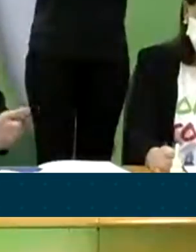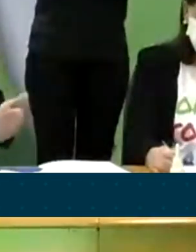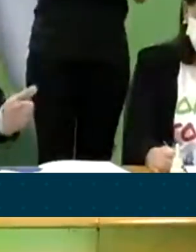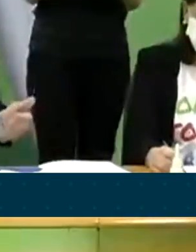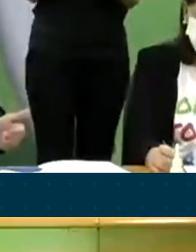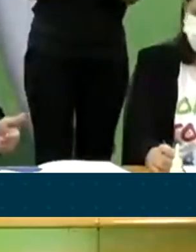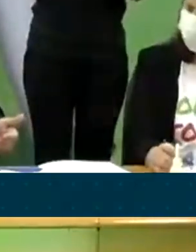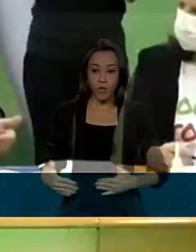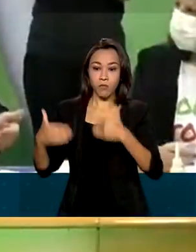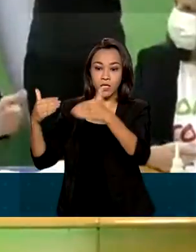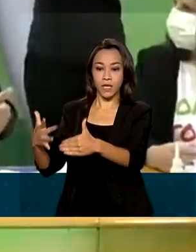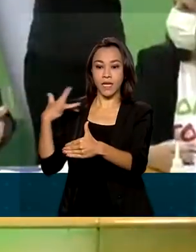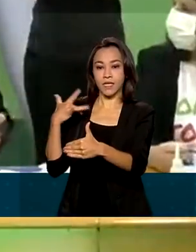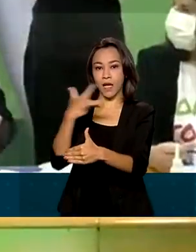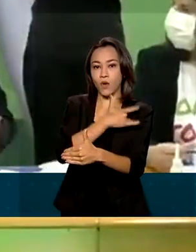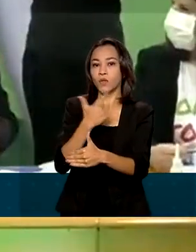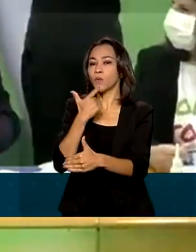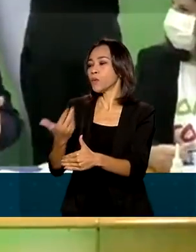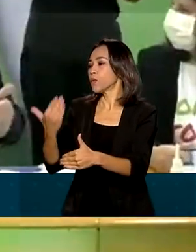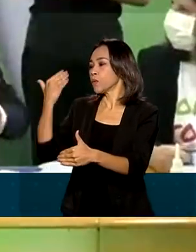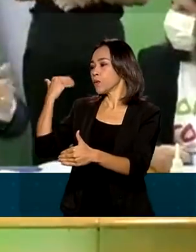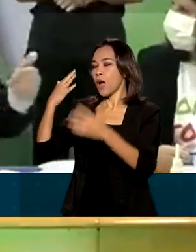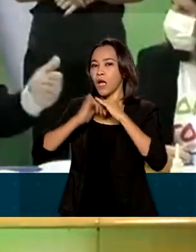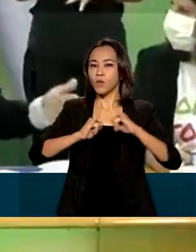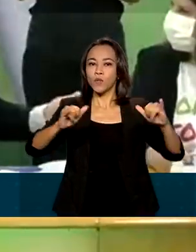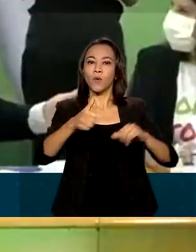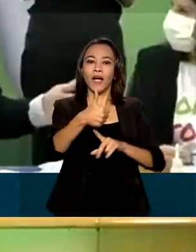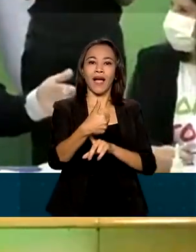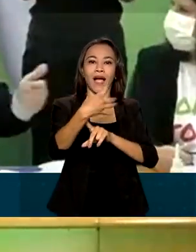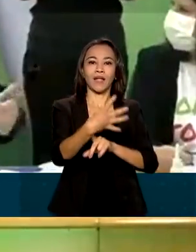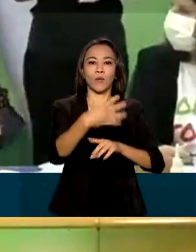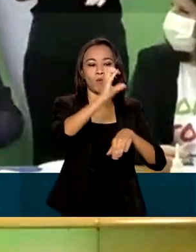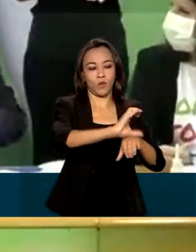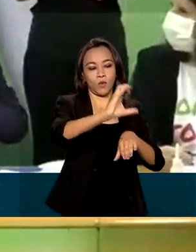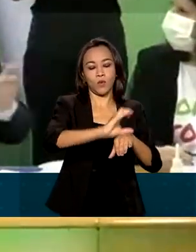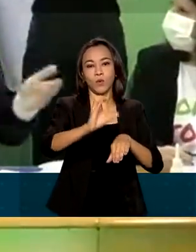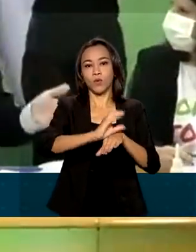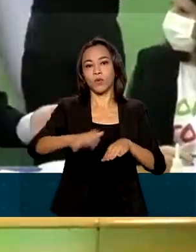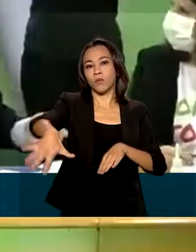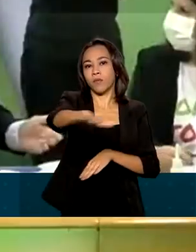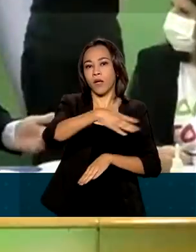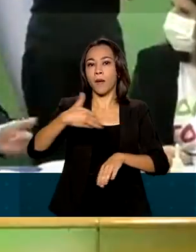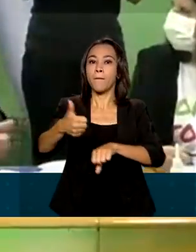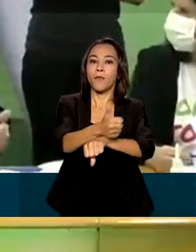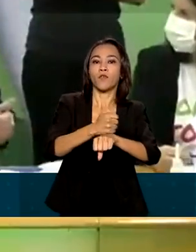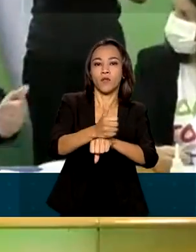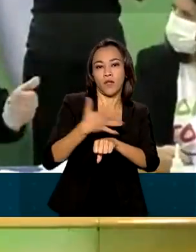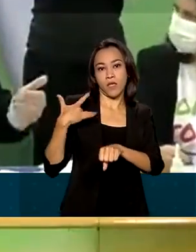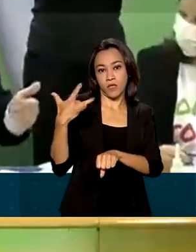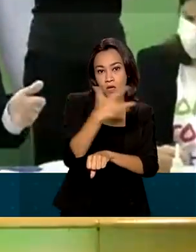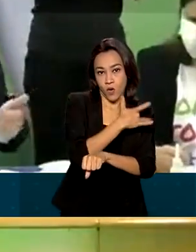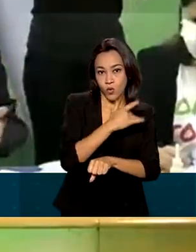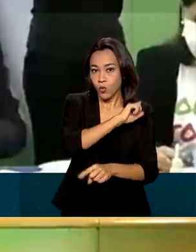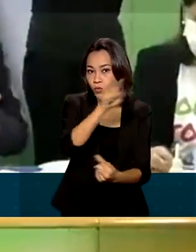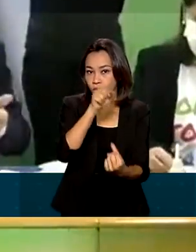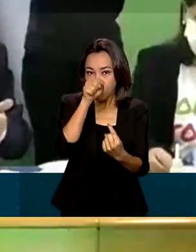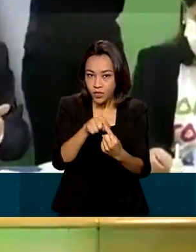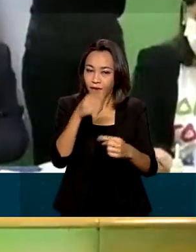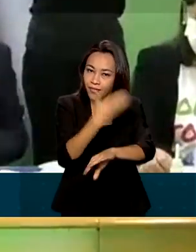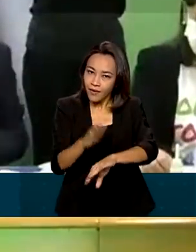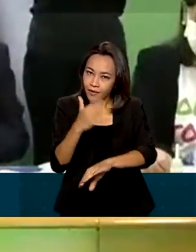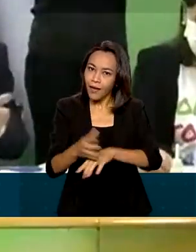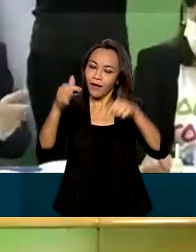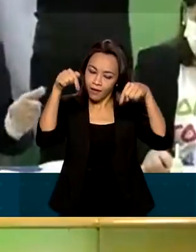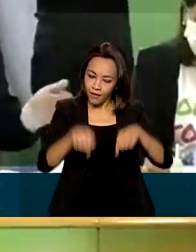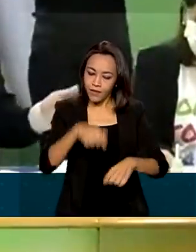Ministério da Saúde anunciou 14 cursos para profissionais de saúde. A expectativa é capacitar ainda